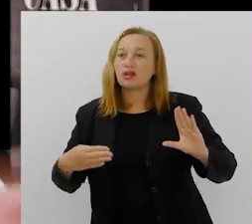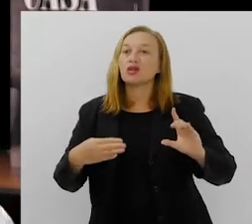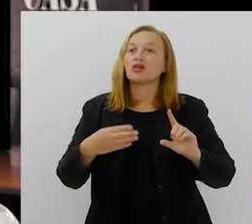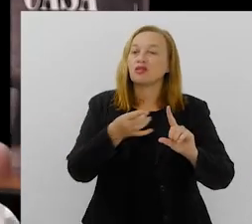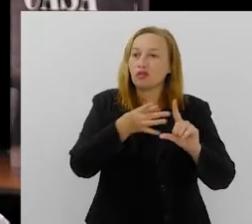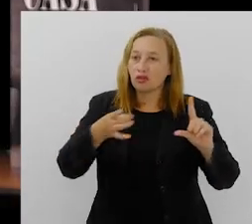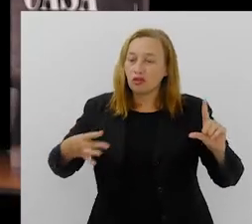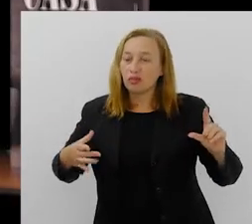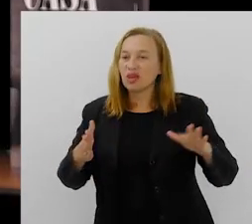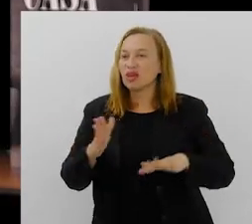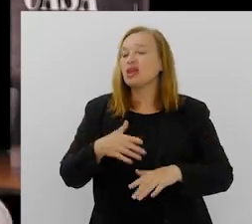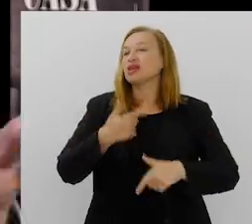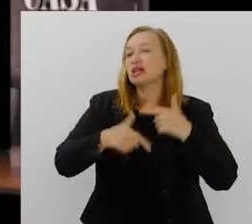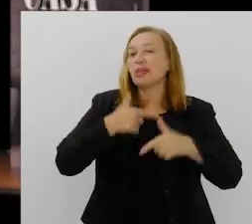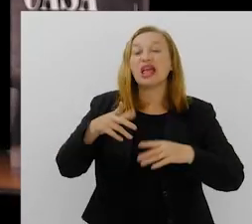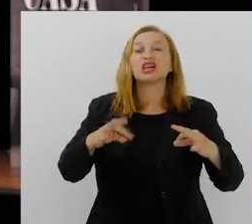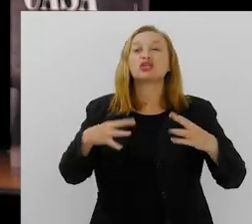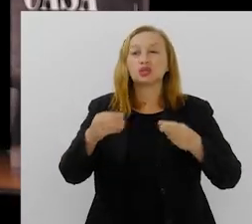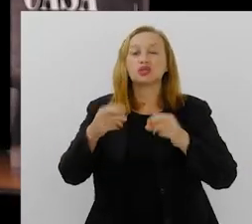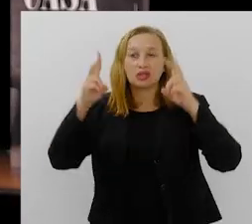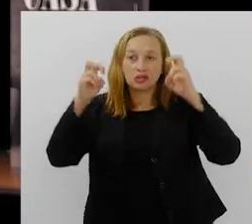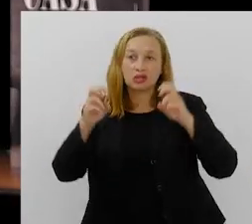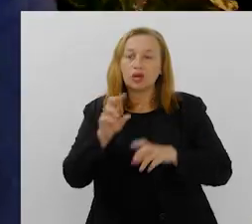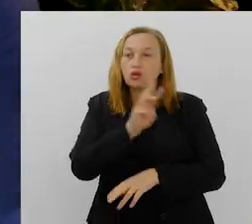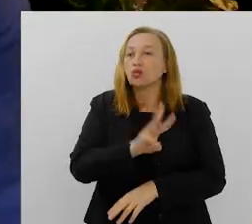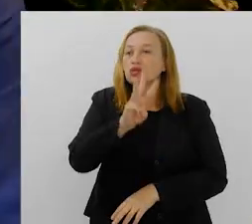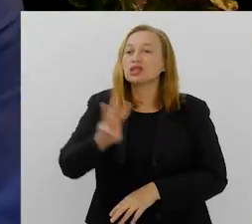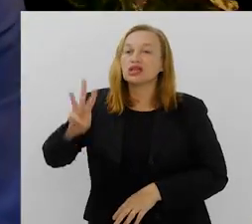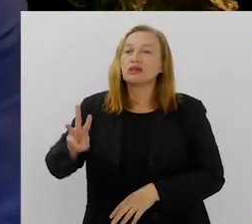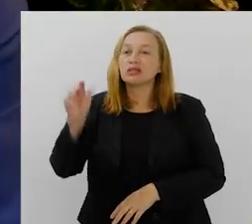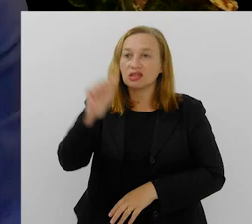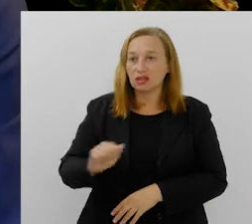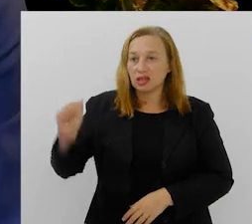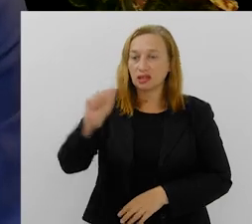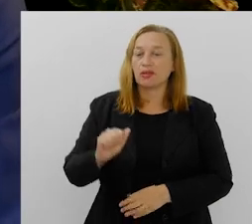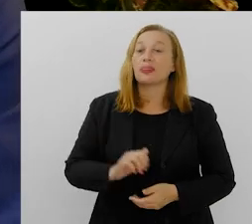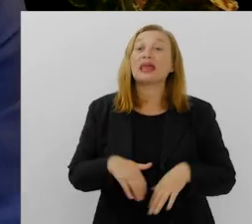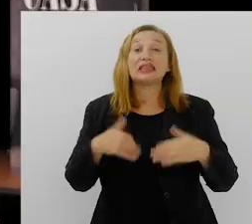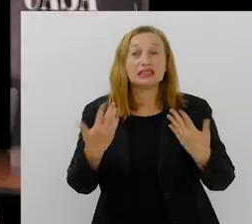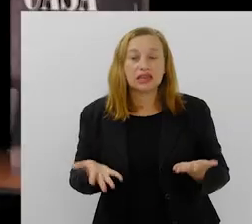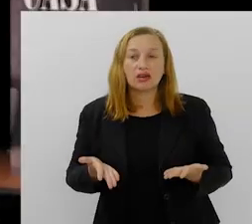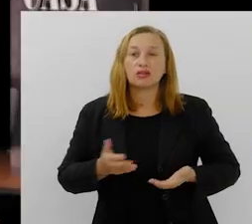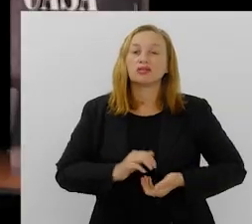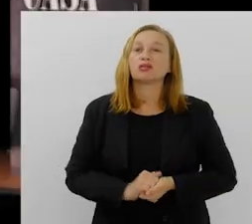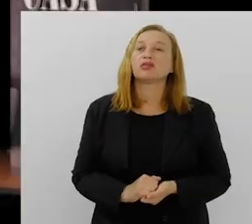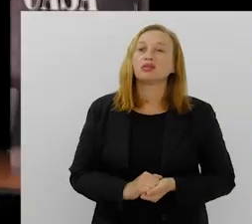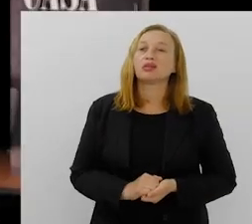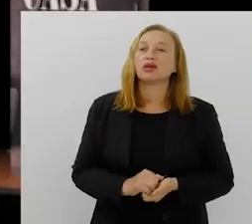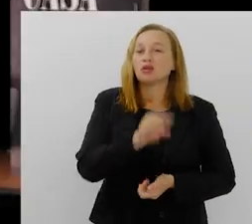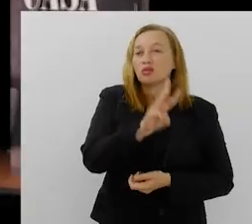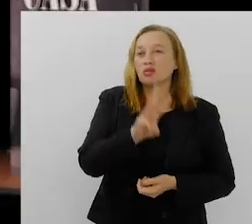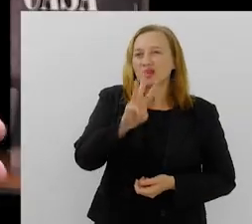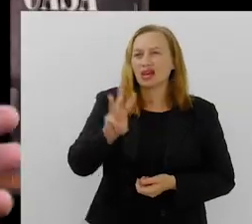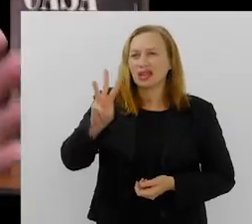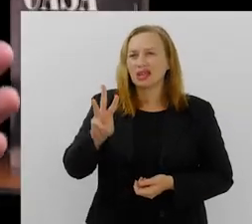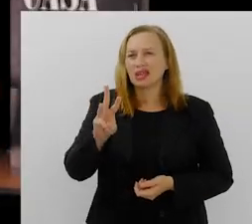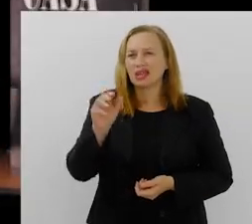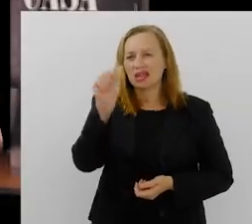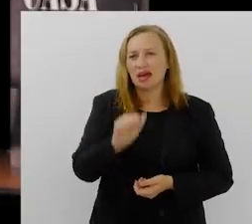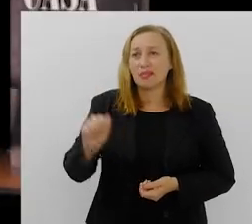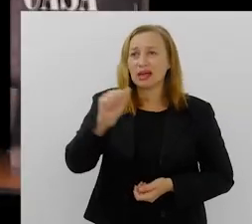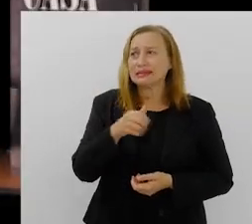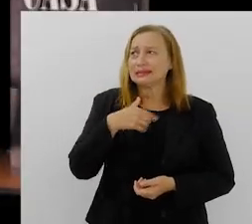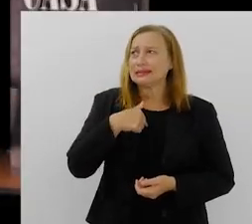LGBTQI-fobia, vamos trabalhar todos... o site, Alex, o site da Brasme? Então, o site da Brasme,